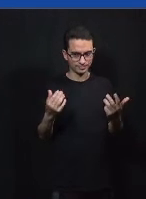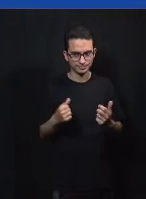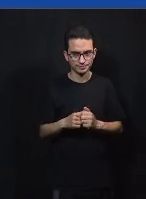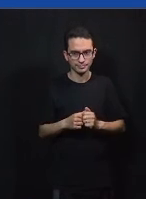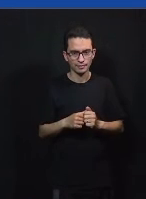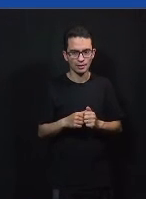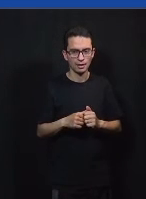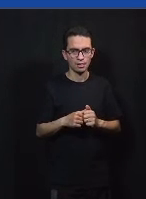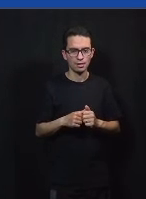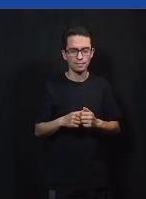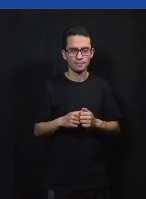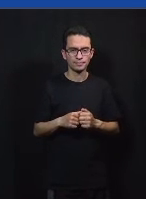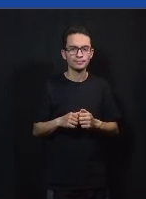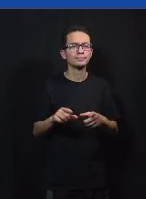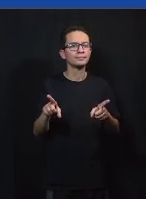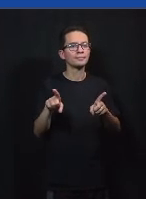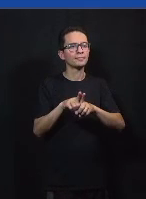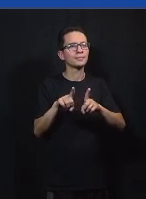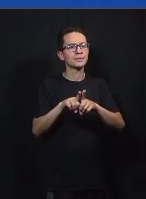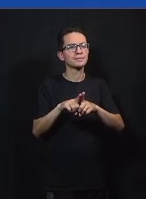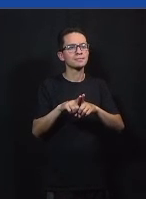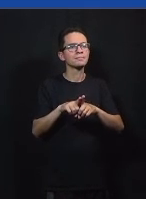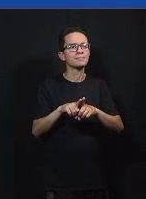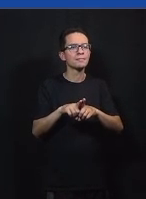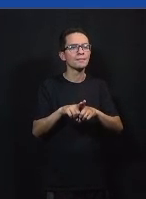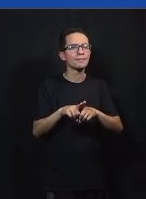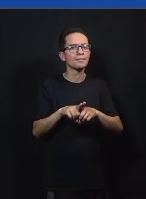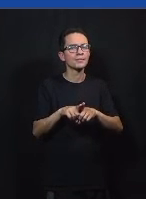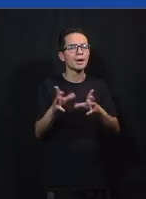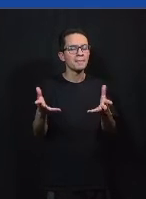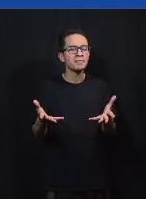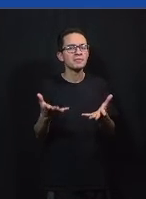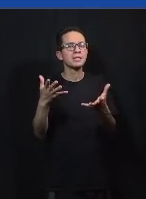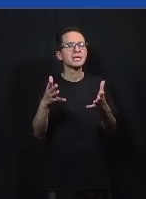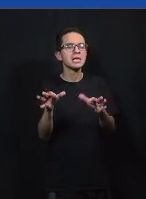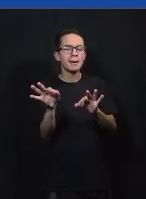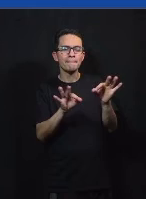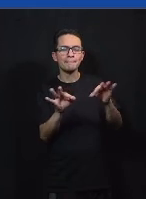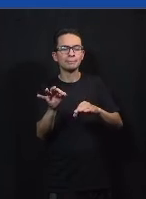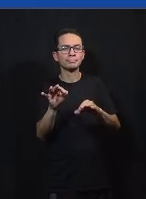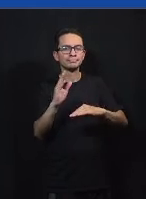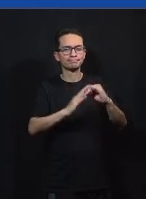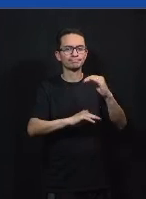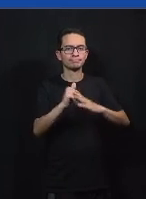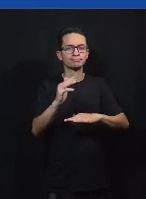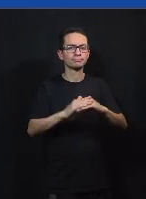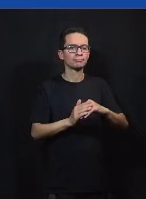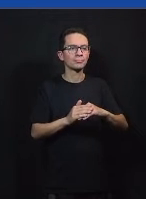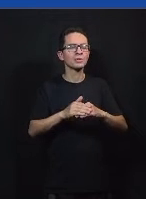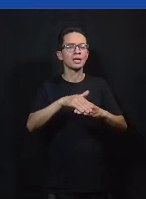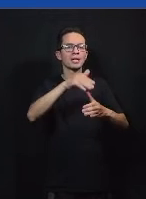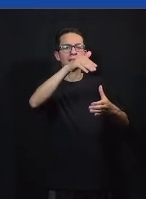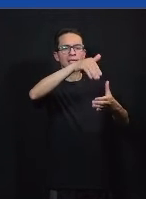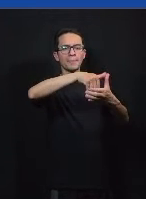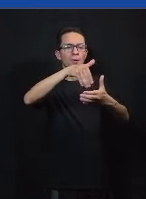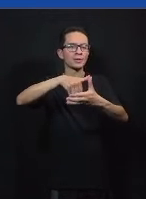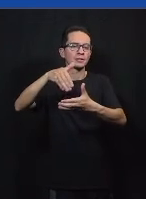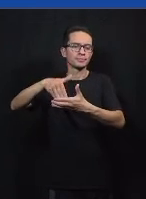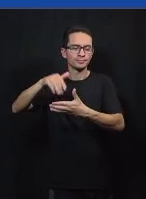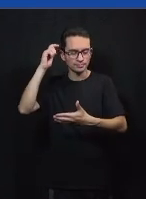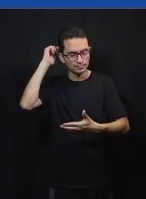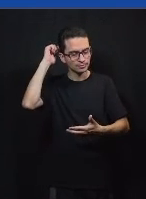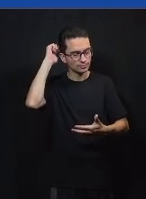promover essa prática democrática ela ajuda o indivíduo a desenvolver essas